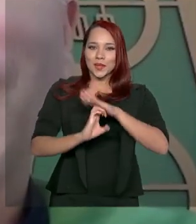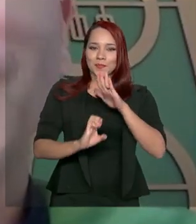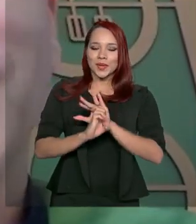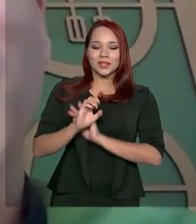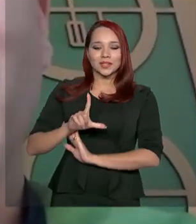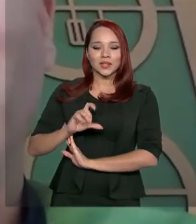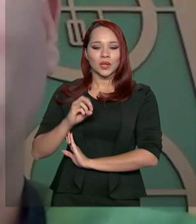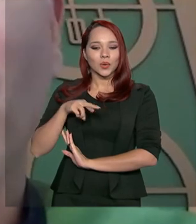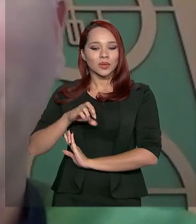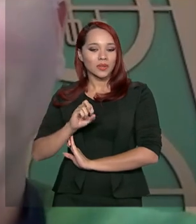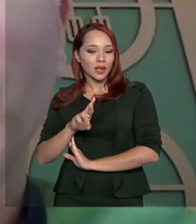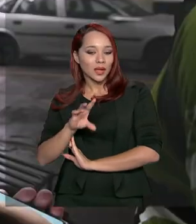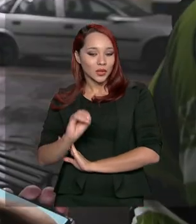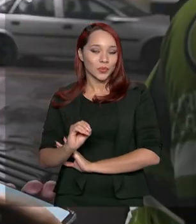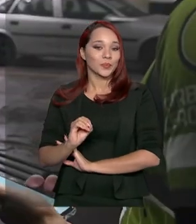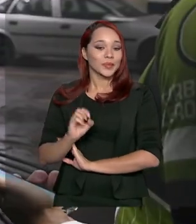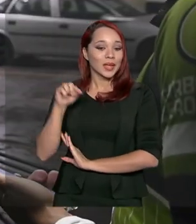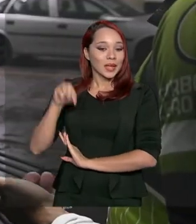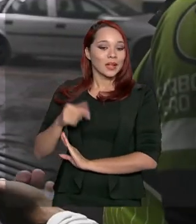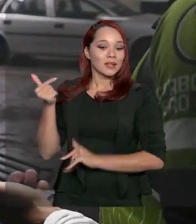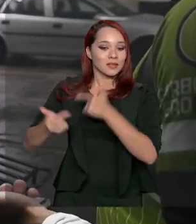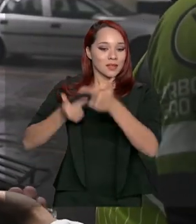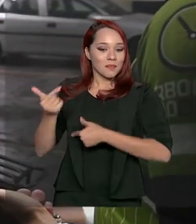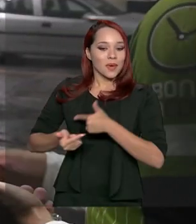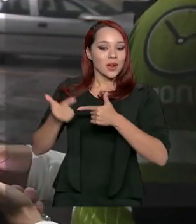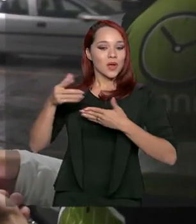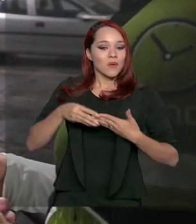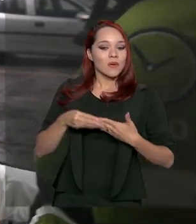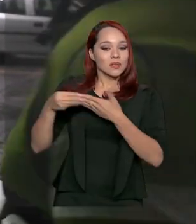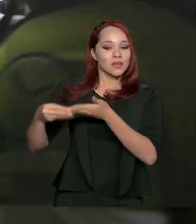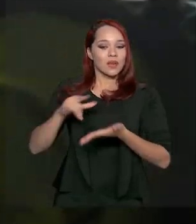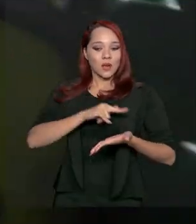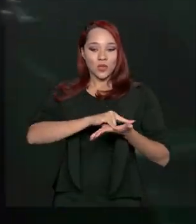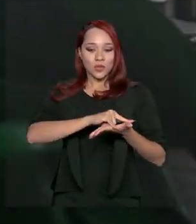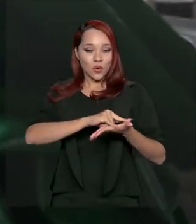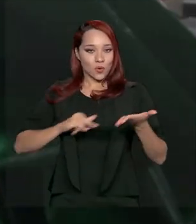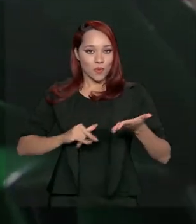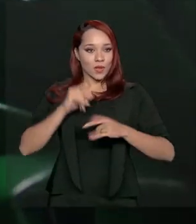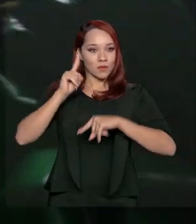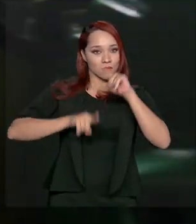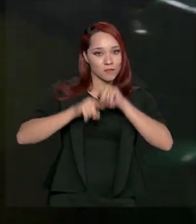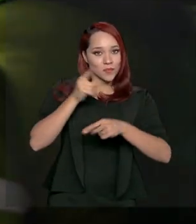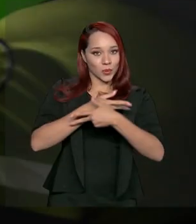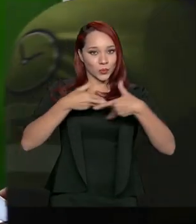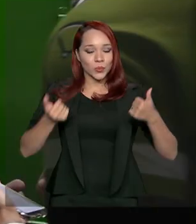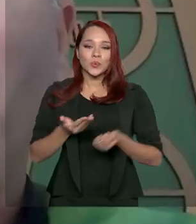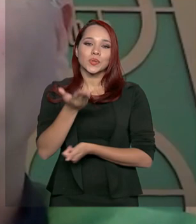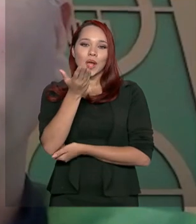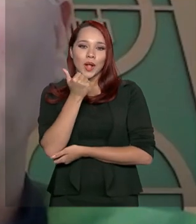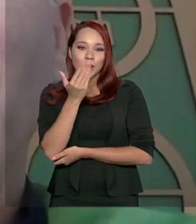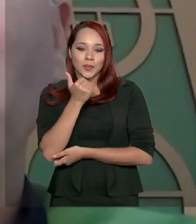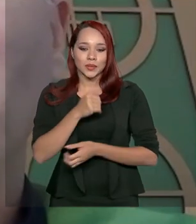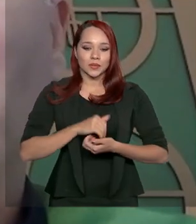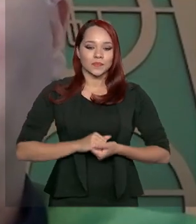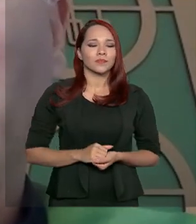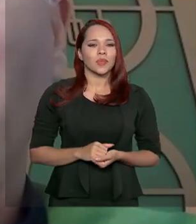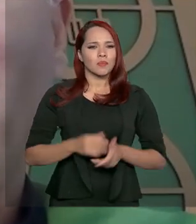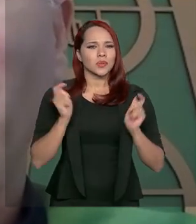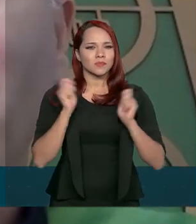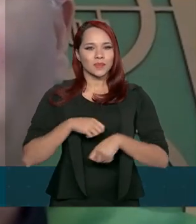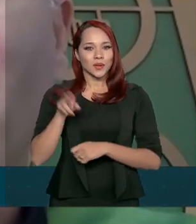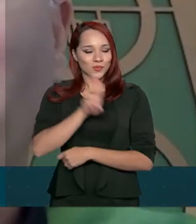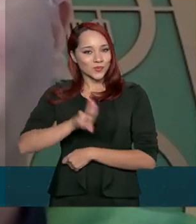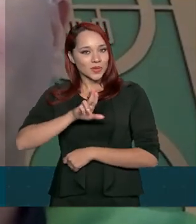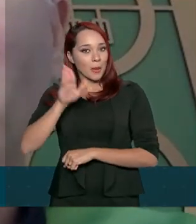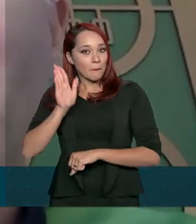Leonardo Lorentes, que trabalha com entrega de documentos, produtos e alimentos. A possibilidade de utilizar